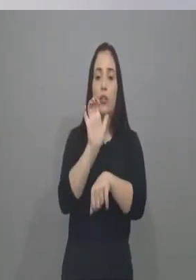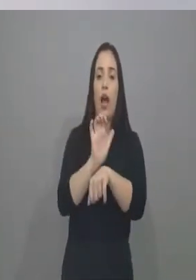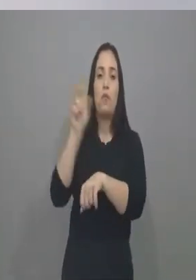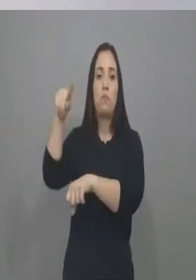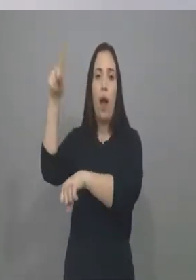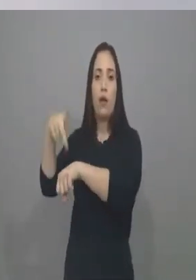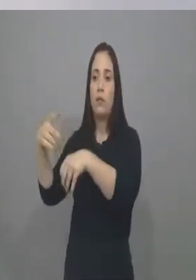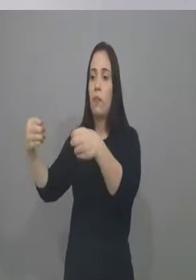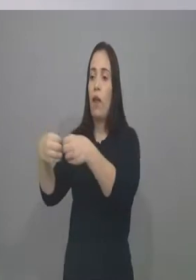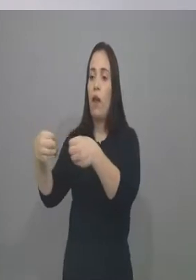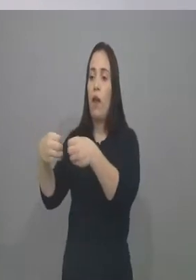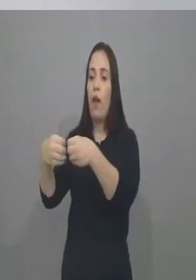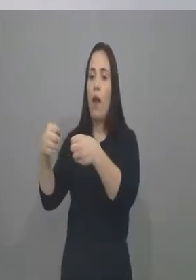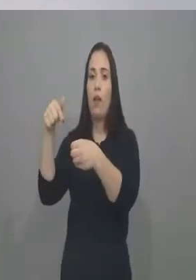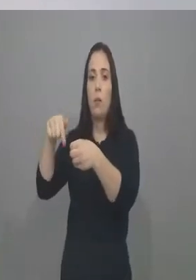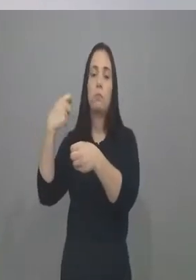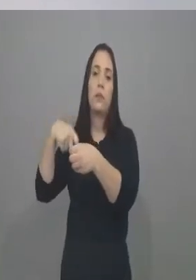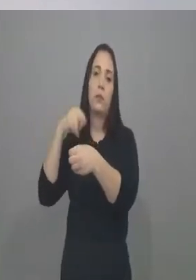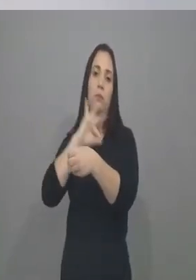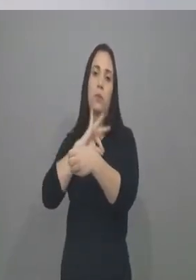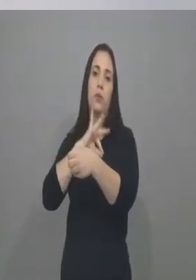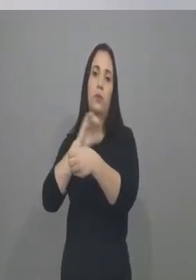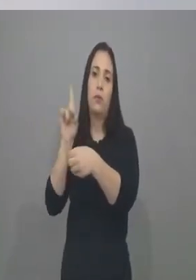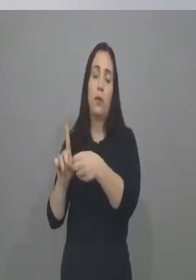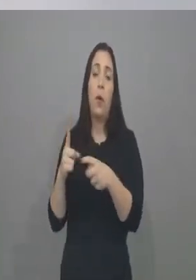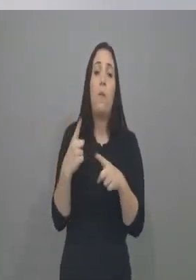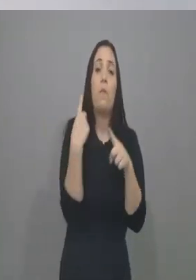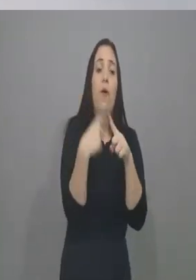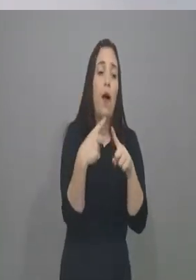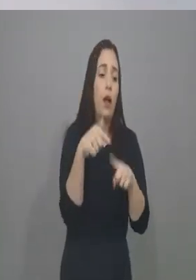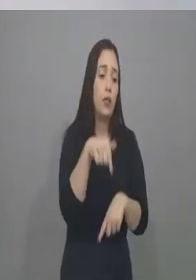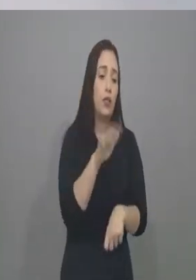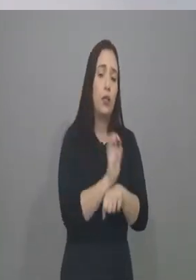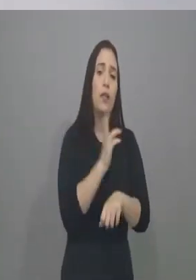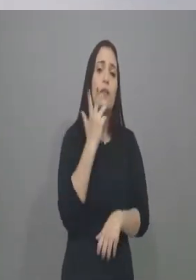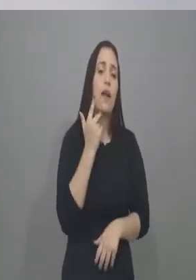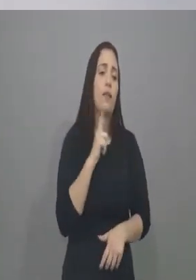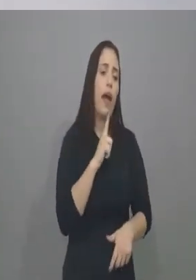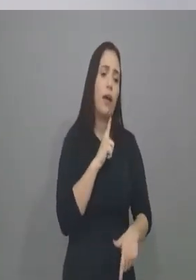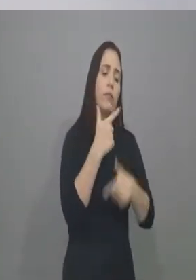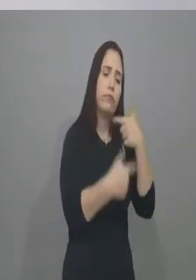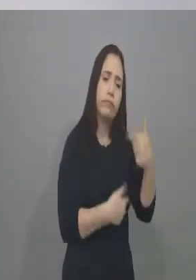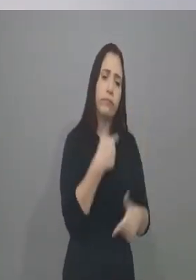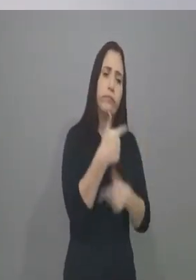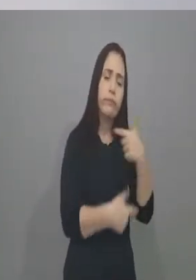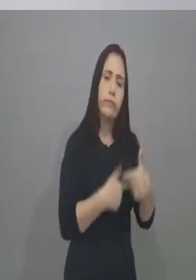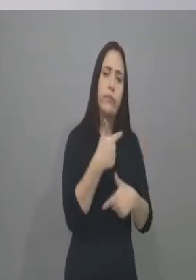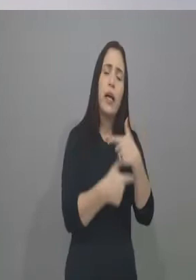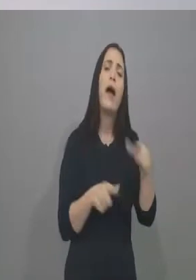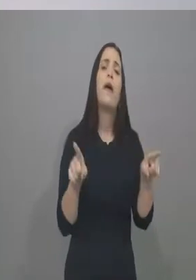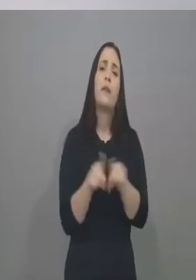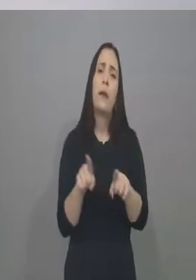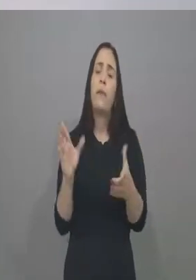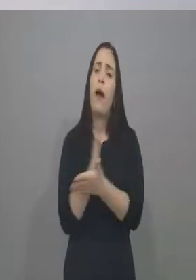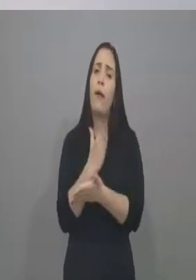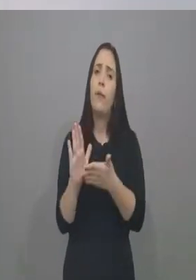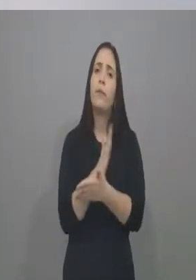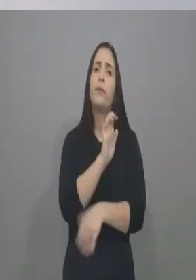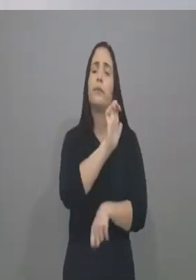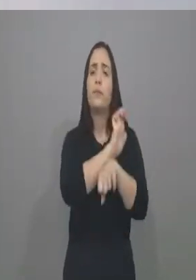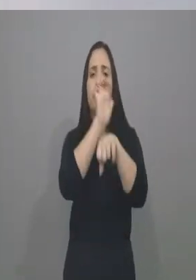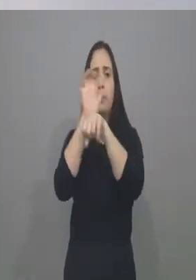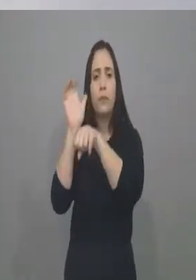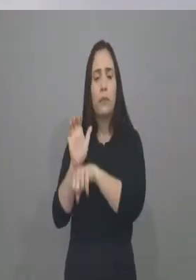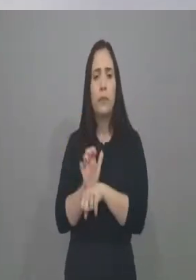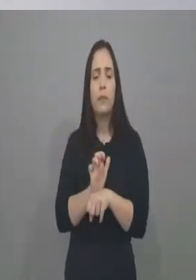sempre, quando ia falar, ele dizia o seguinte, olha, nós no Brasil não produzimos droga,